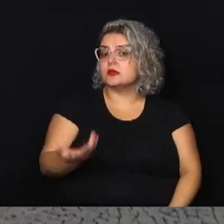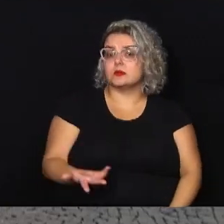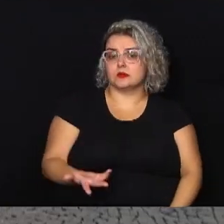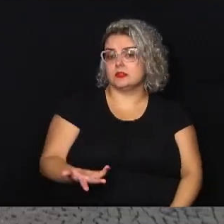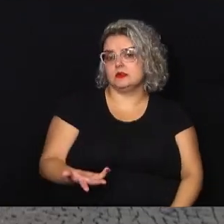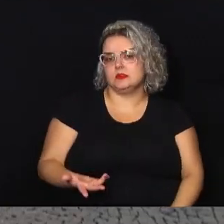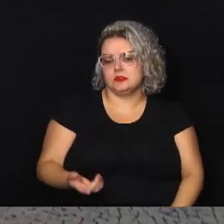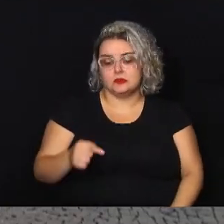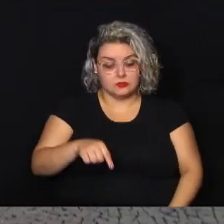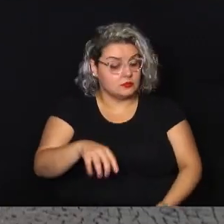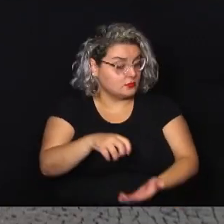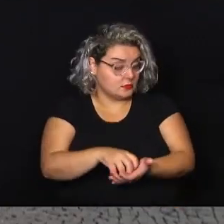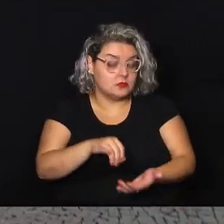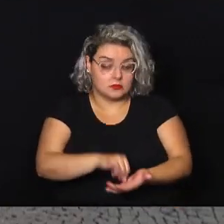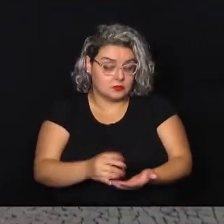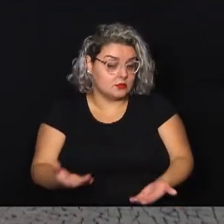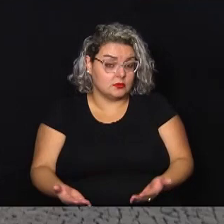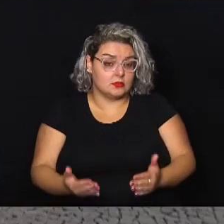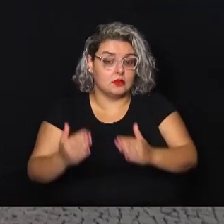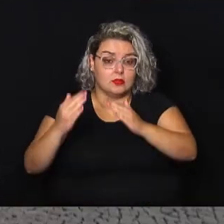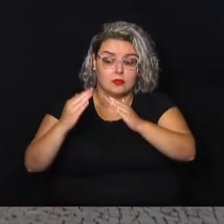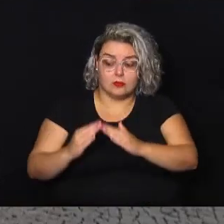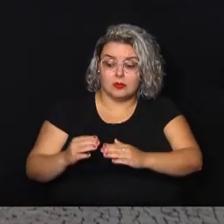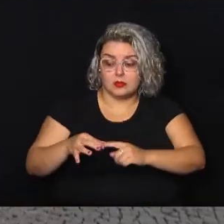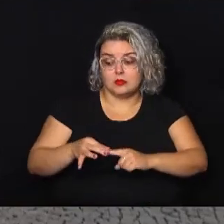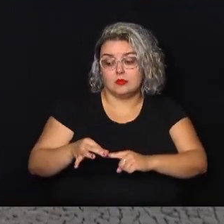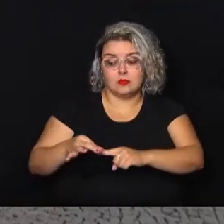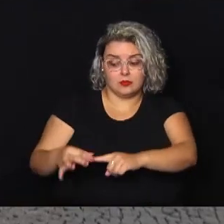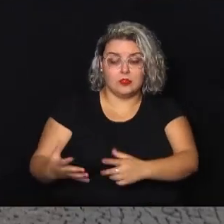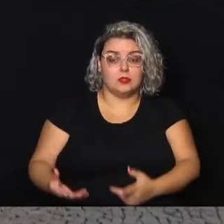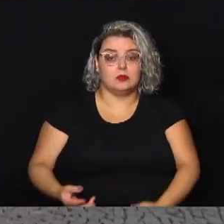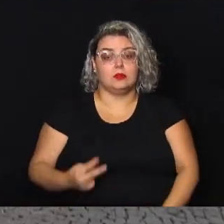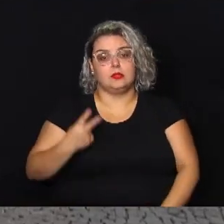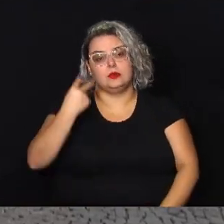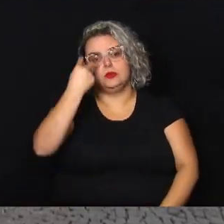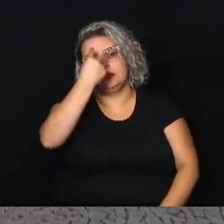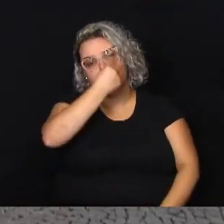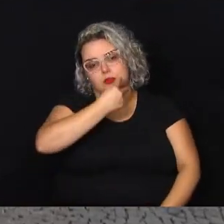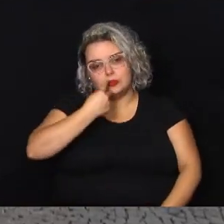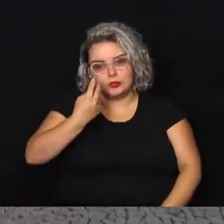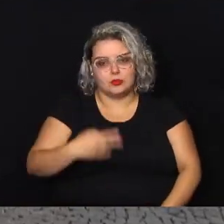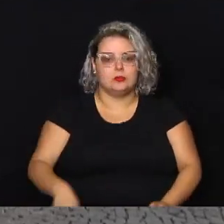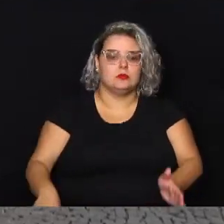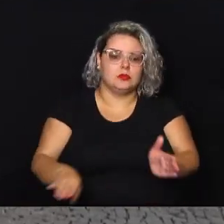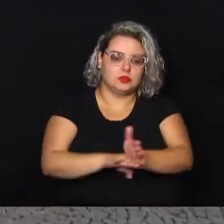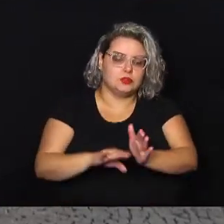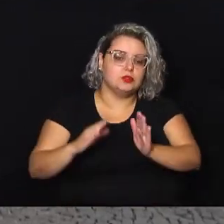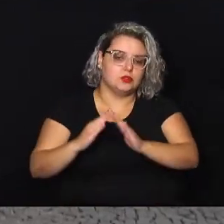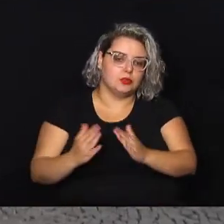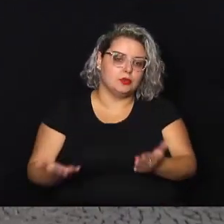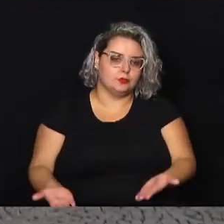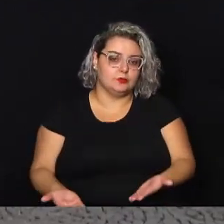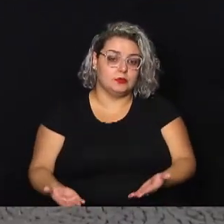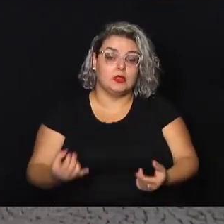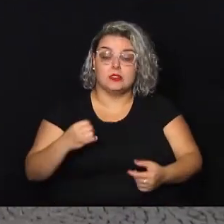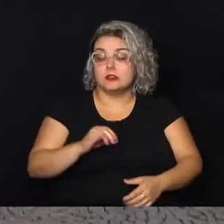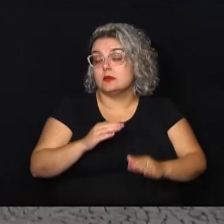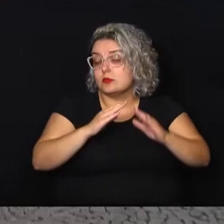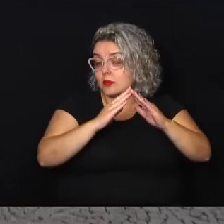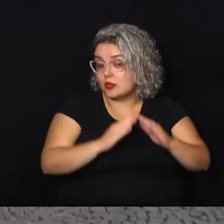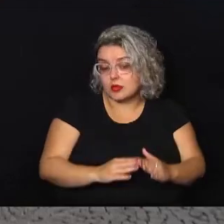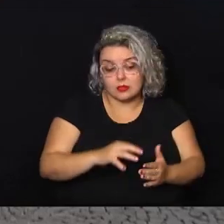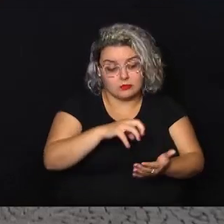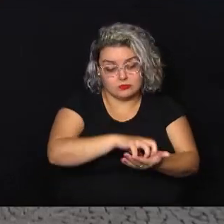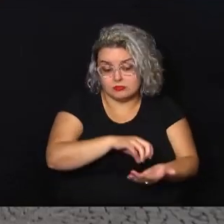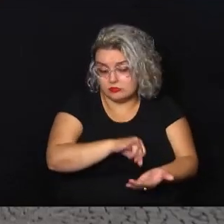questão do centro, como o pessoal que mora na periferia, que precisa de duas horas para deslocar e chegar na sua moradia. Se ela morar no centro e tiver